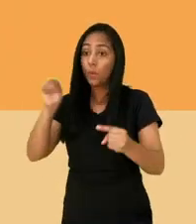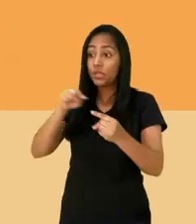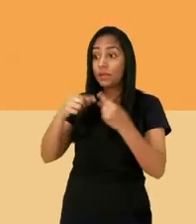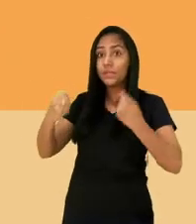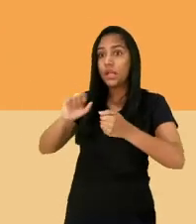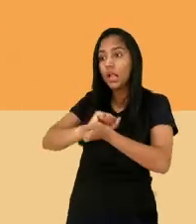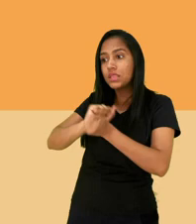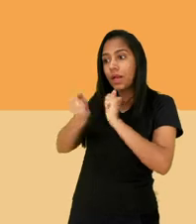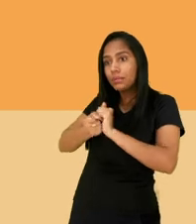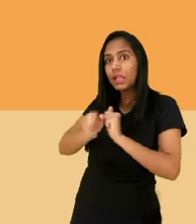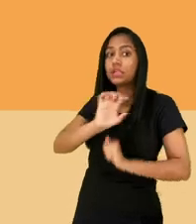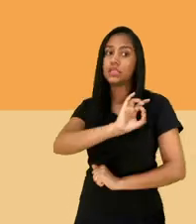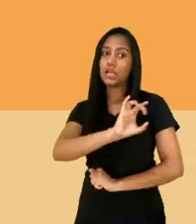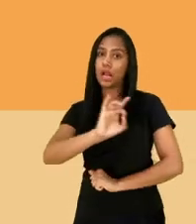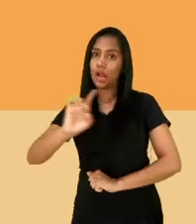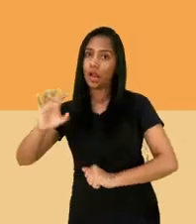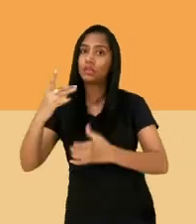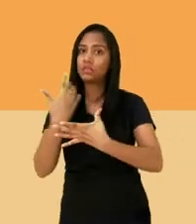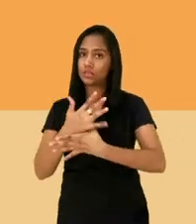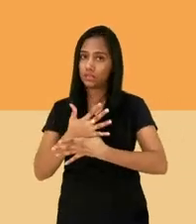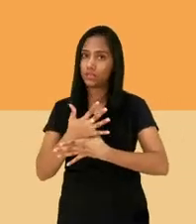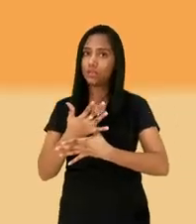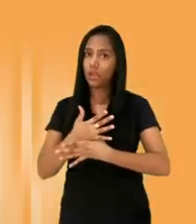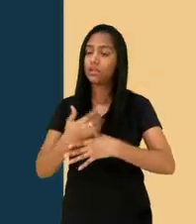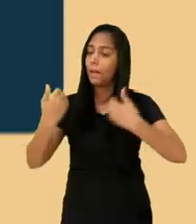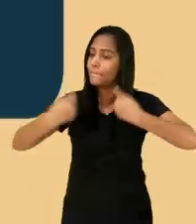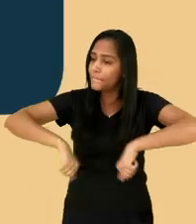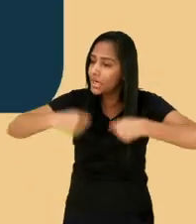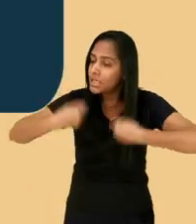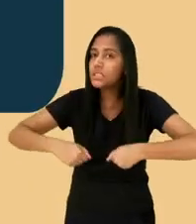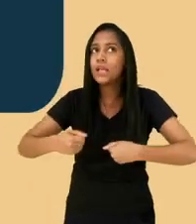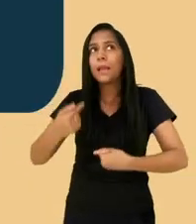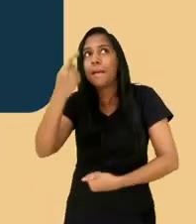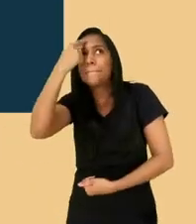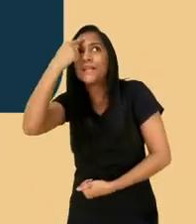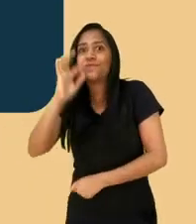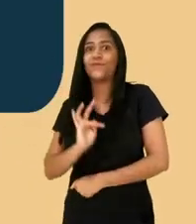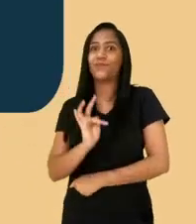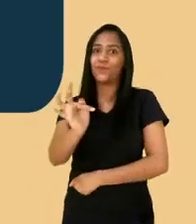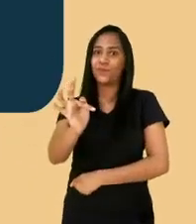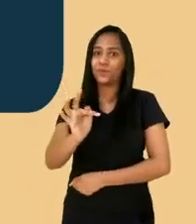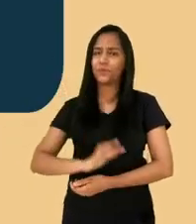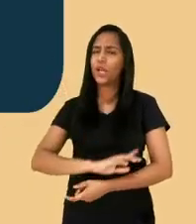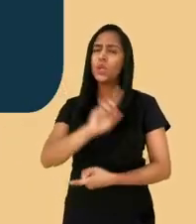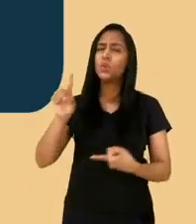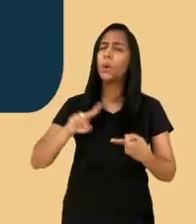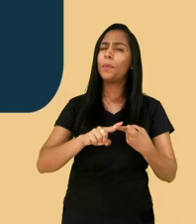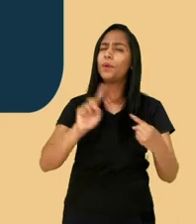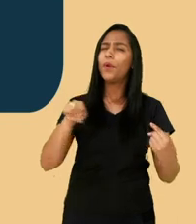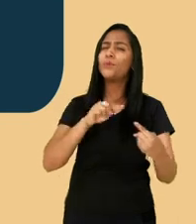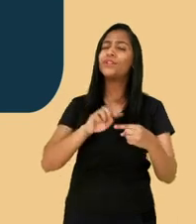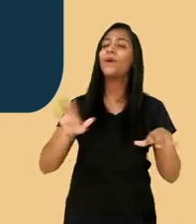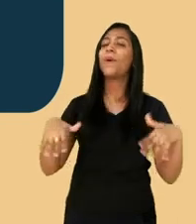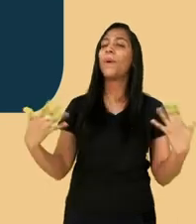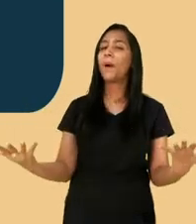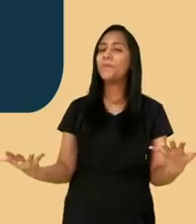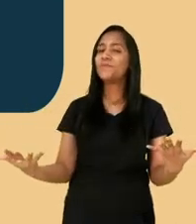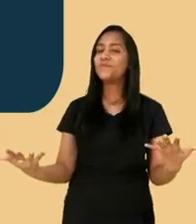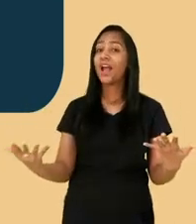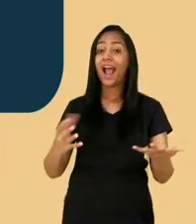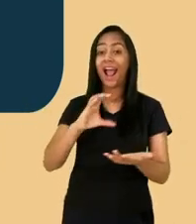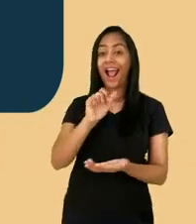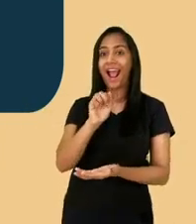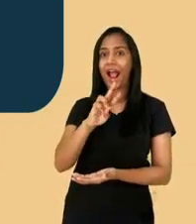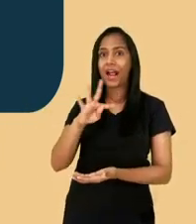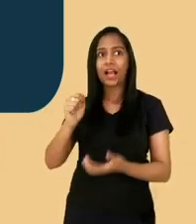em que as tecnologias digitais estão tão presentes. Como cada cidade tem uma realidade, esses objetivos devem ser adaptados de